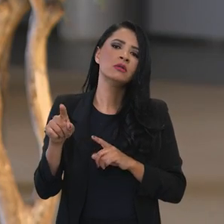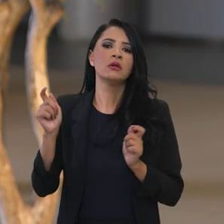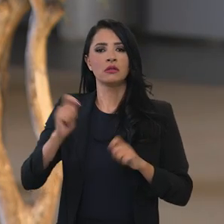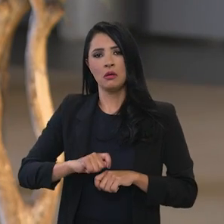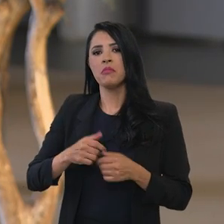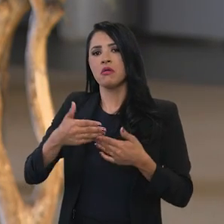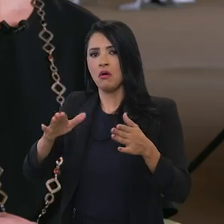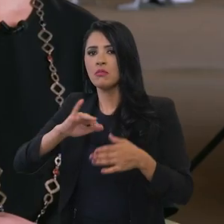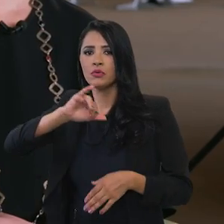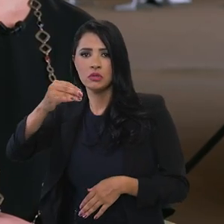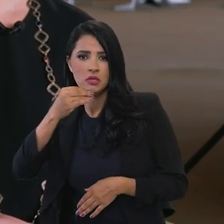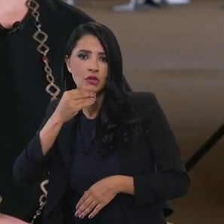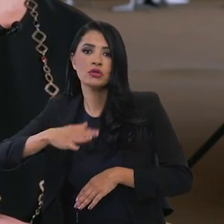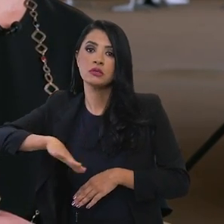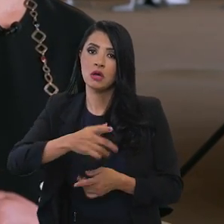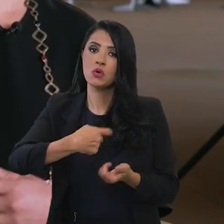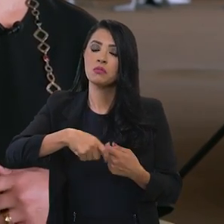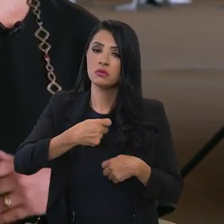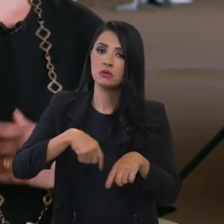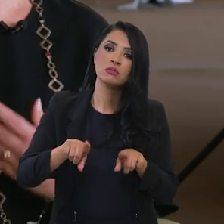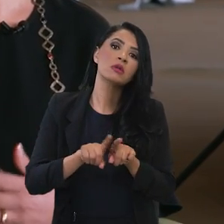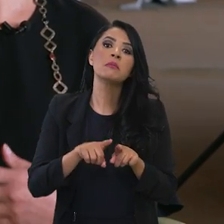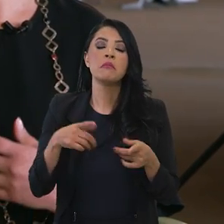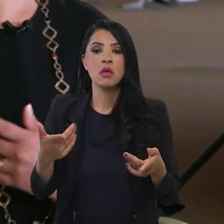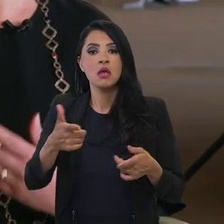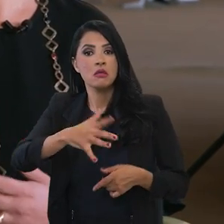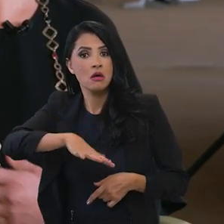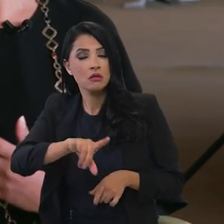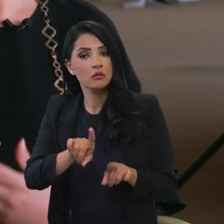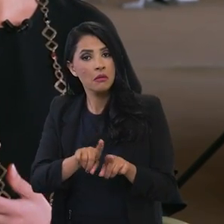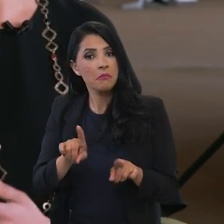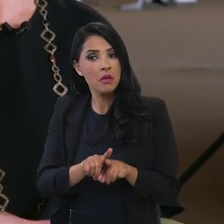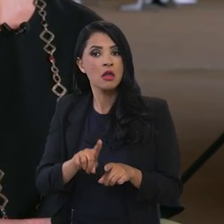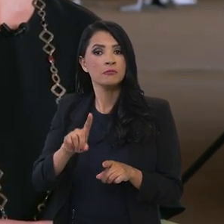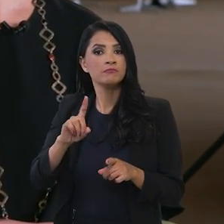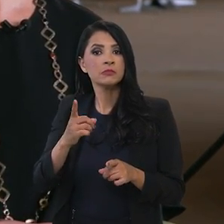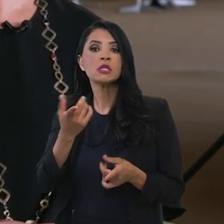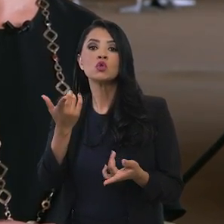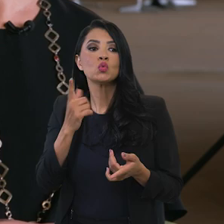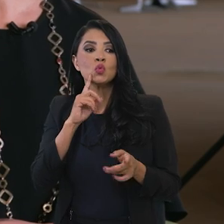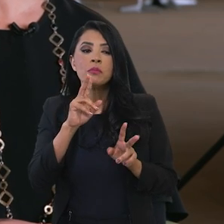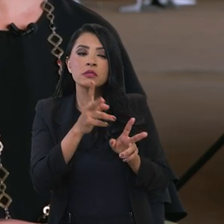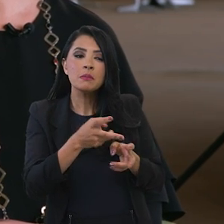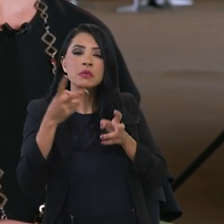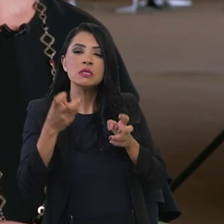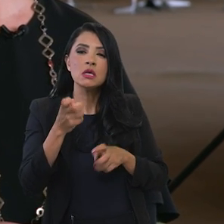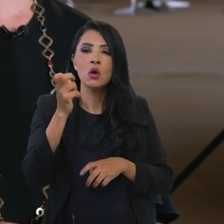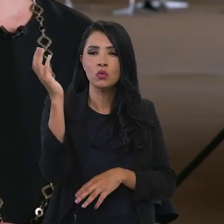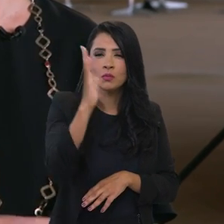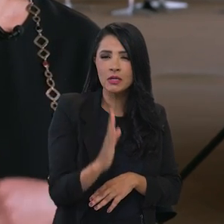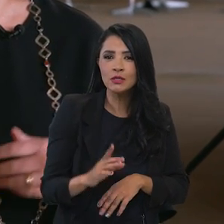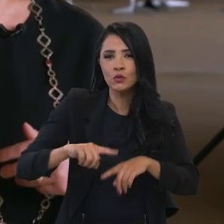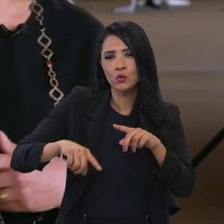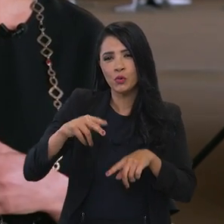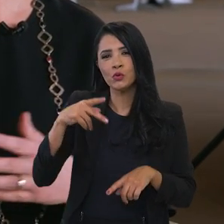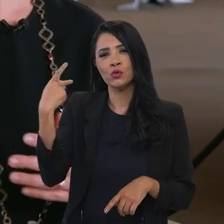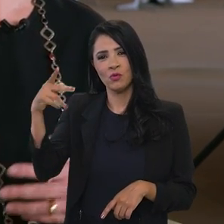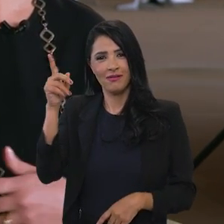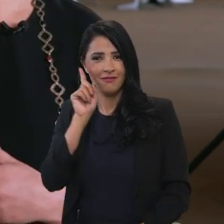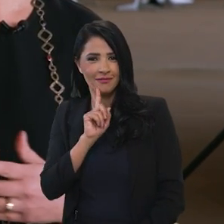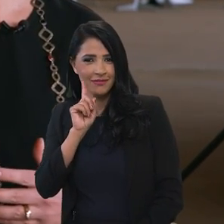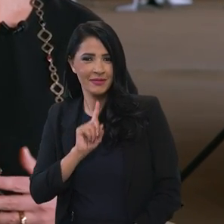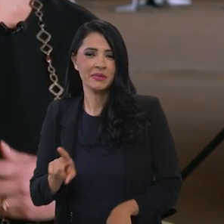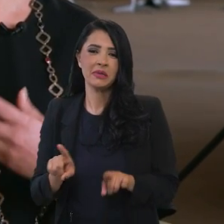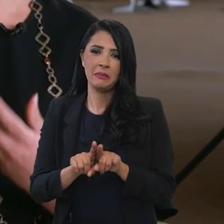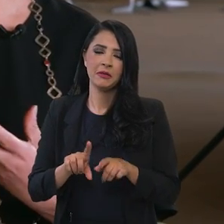a União Europeia é parceiro muito importante do Brasil também. Há uma série de visitas de alto nível de autoridades europeias, dos países